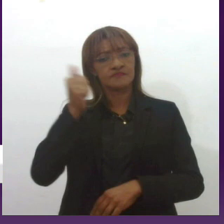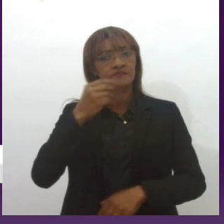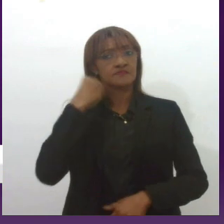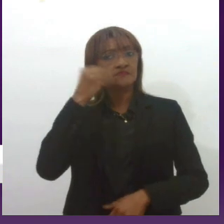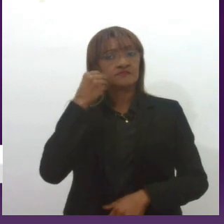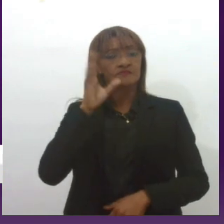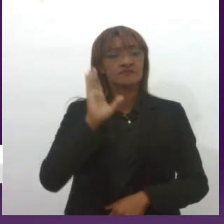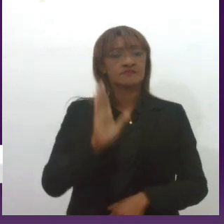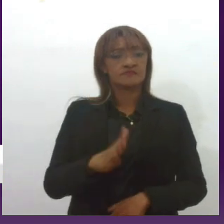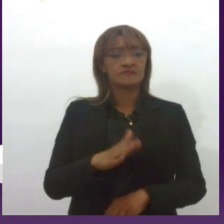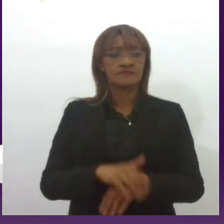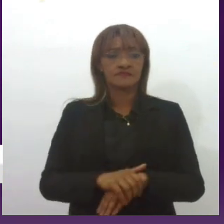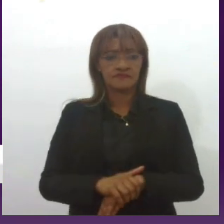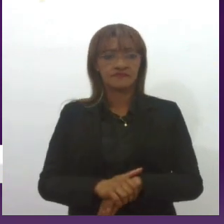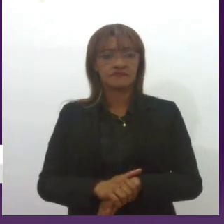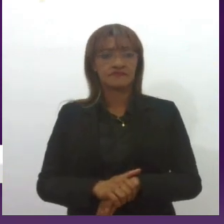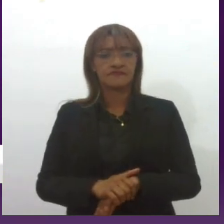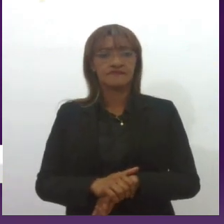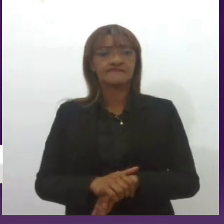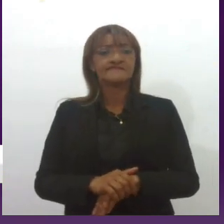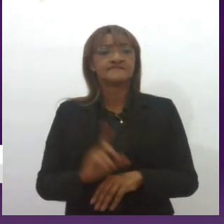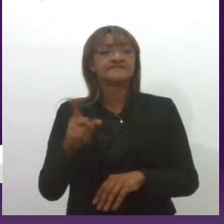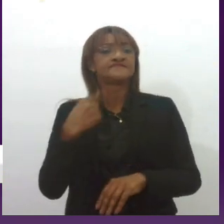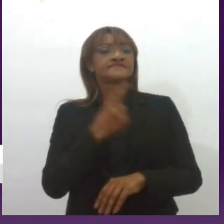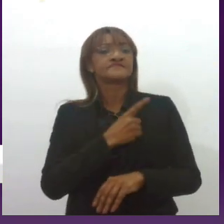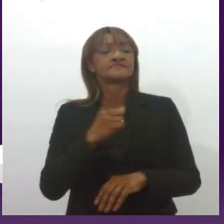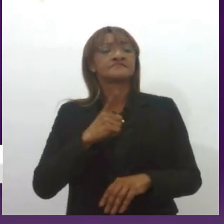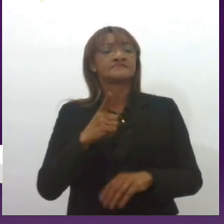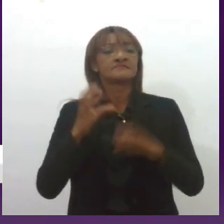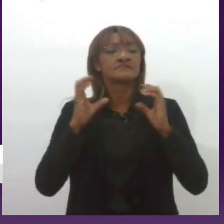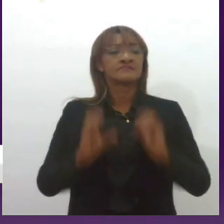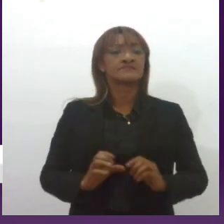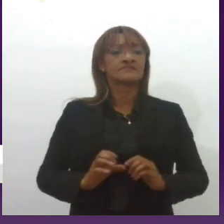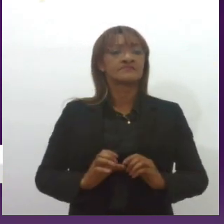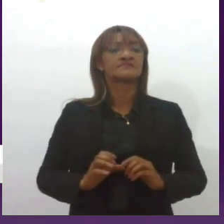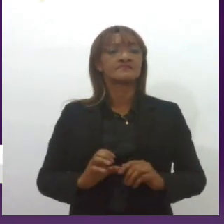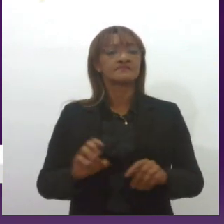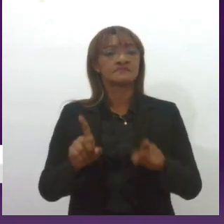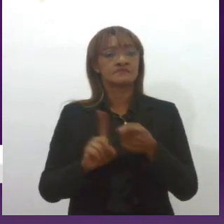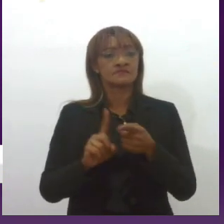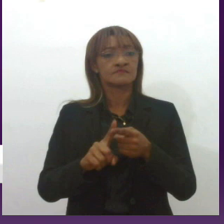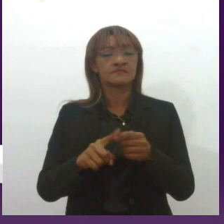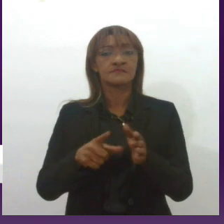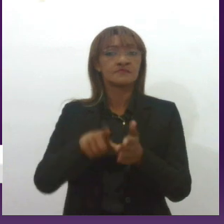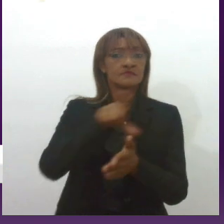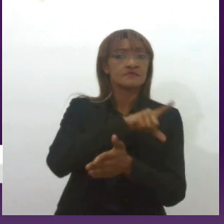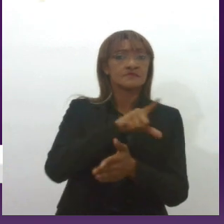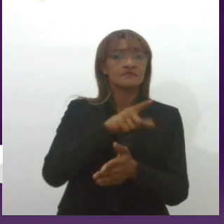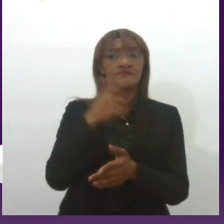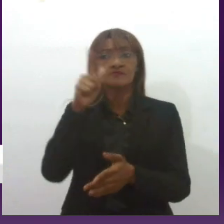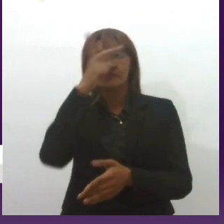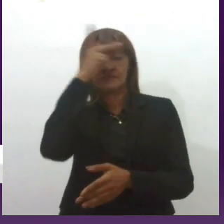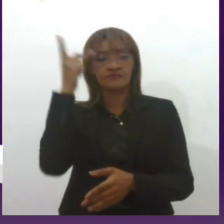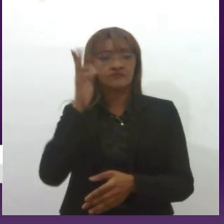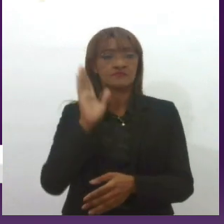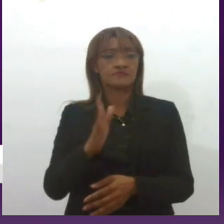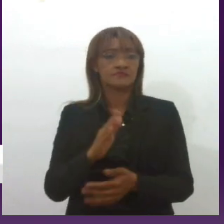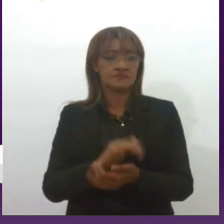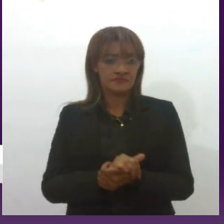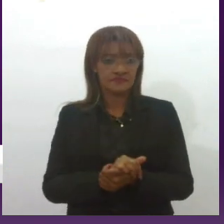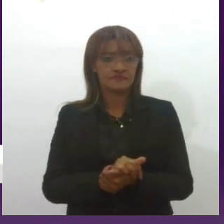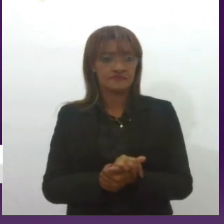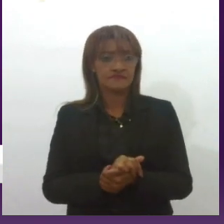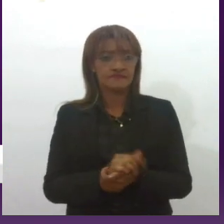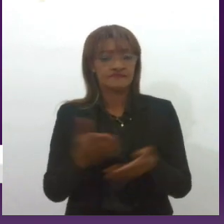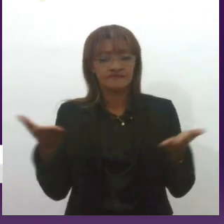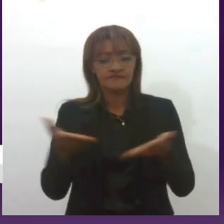até porque nós temos um dever ético para as que nos antecederam, que nos fizeram estar onde nós estamos, nós temos um dever ético para as que estão